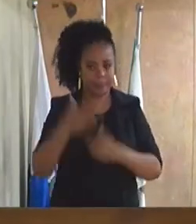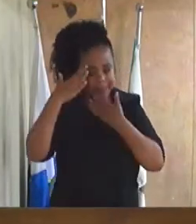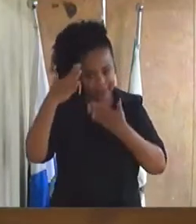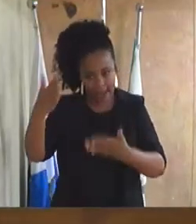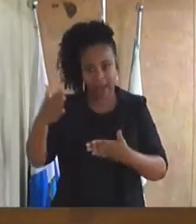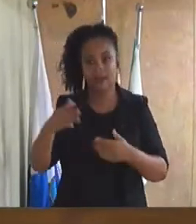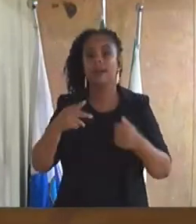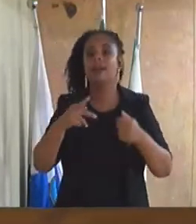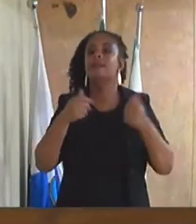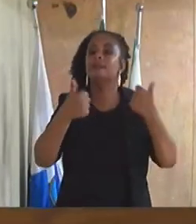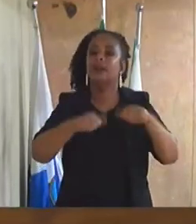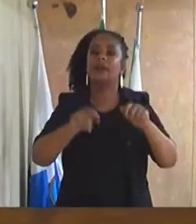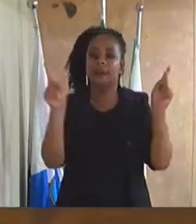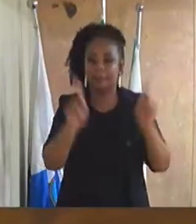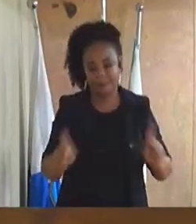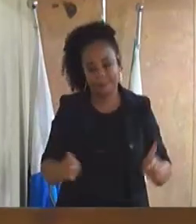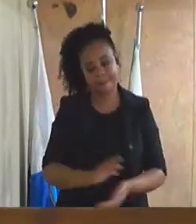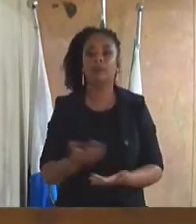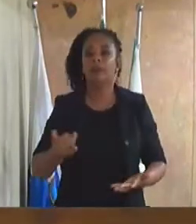paz.